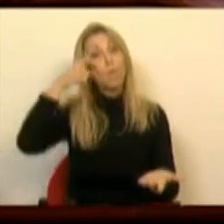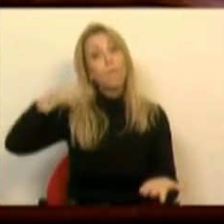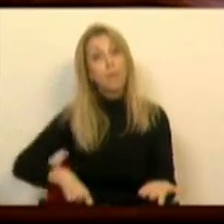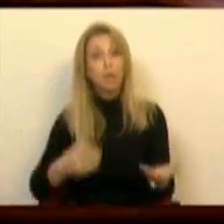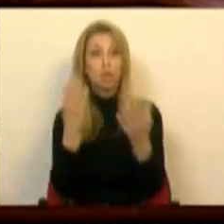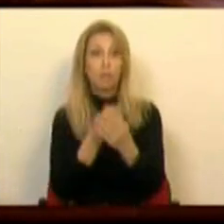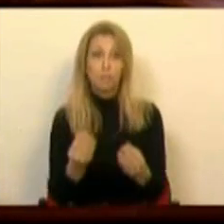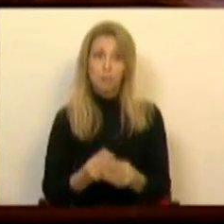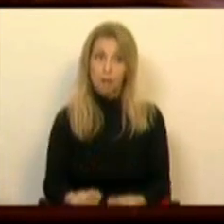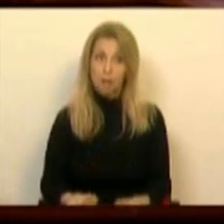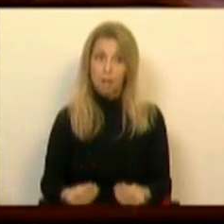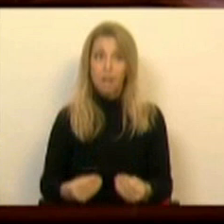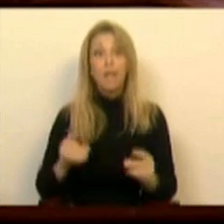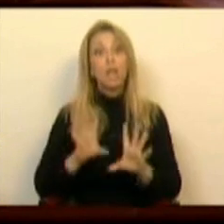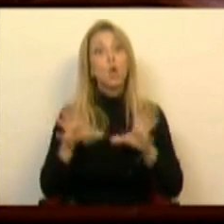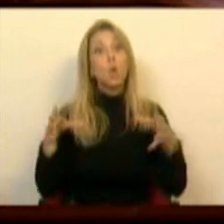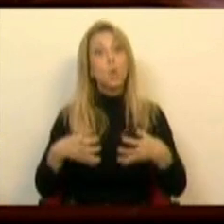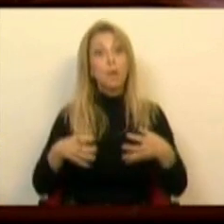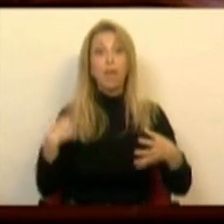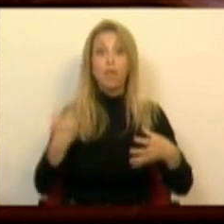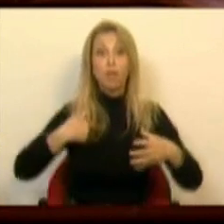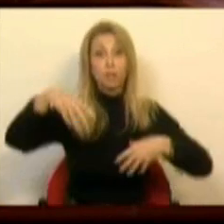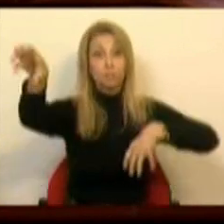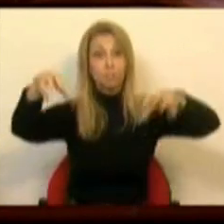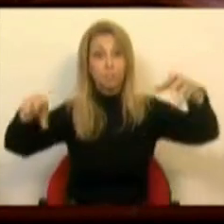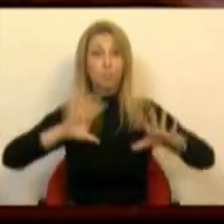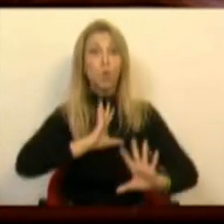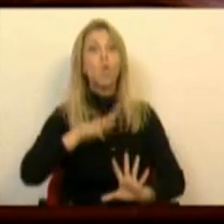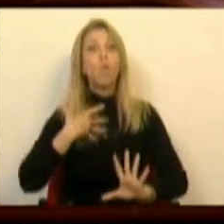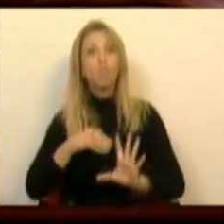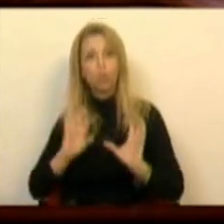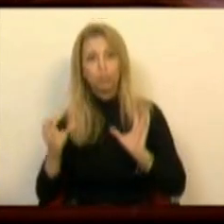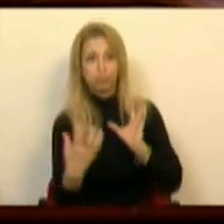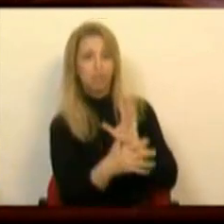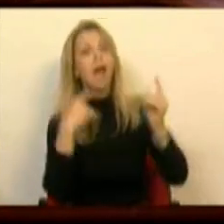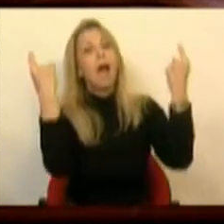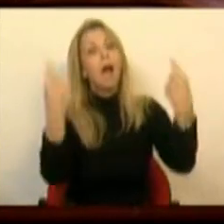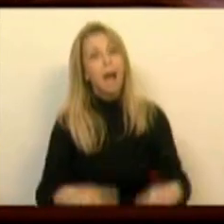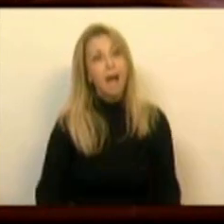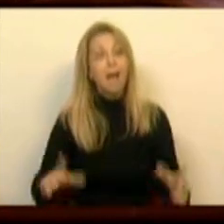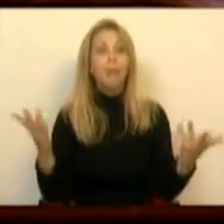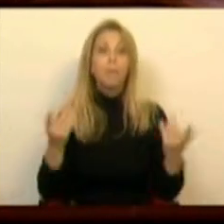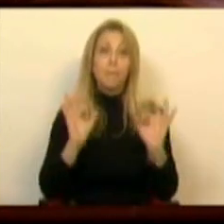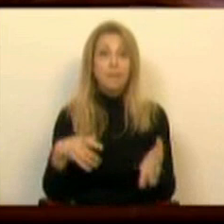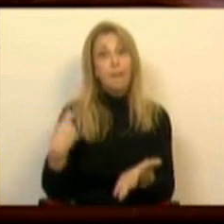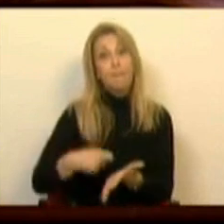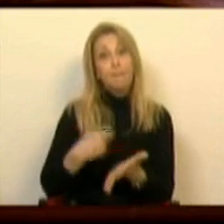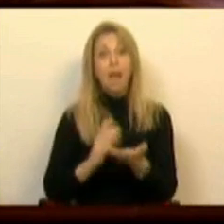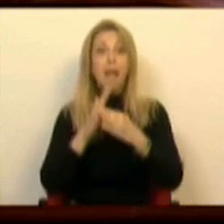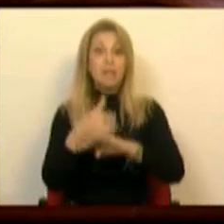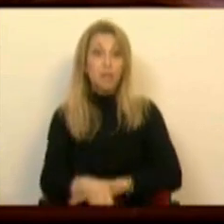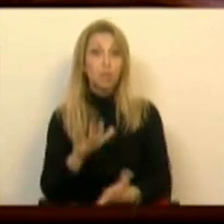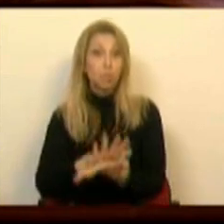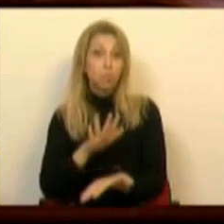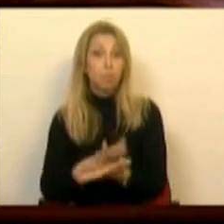dispersão das nossas comunidades, o que dificulta o acesso pago às publicações e emissões. Este é,